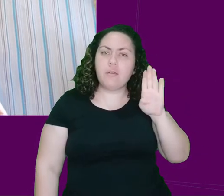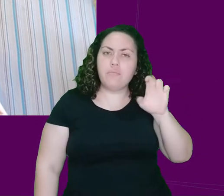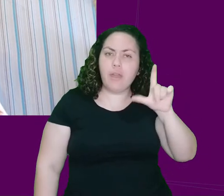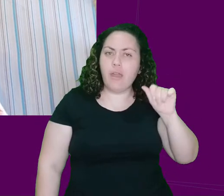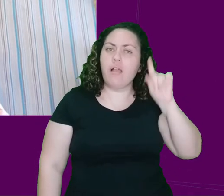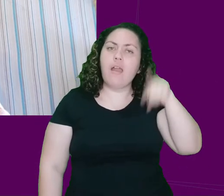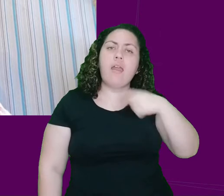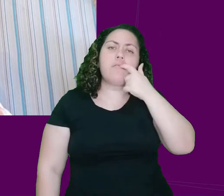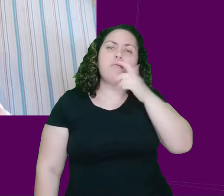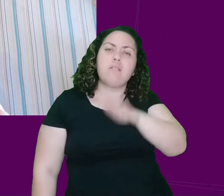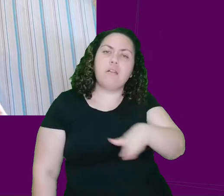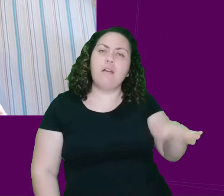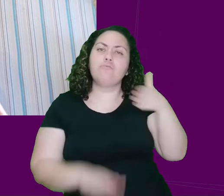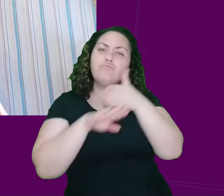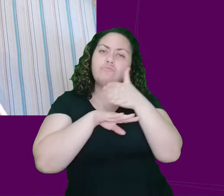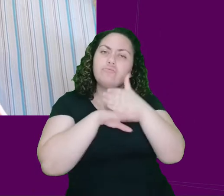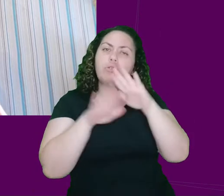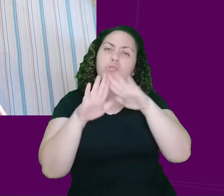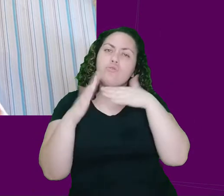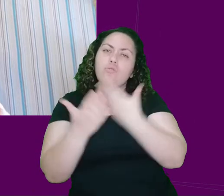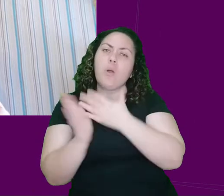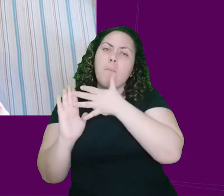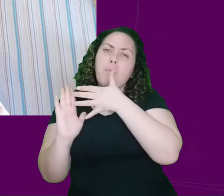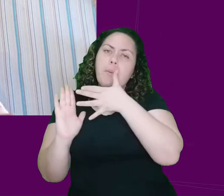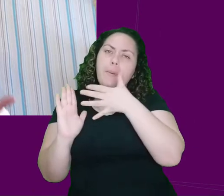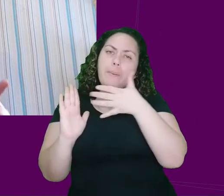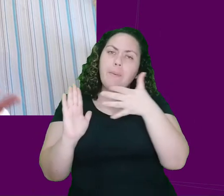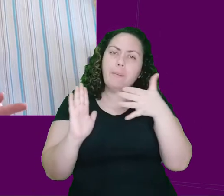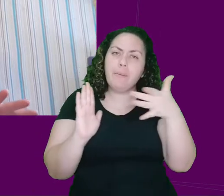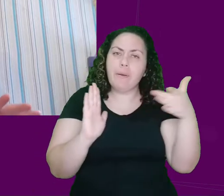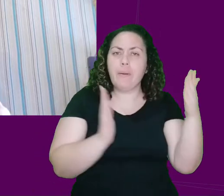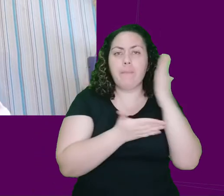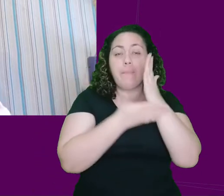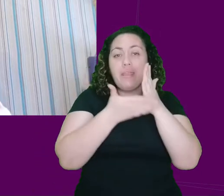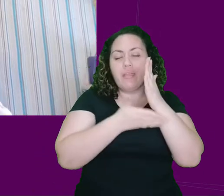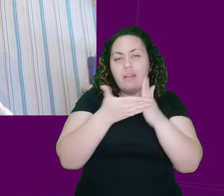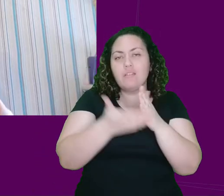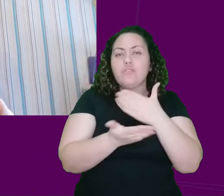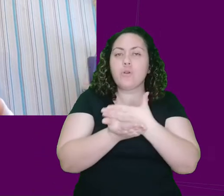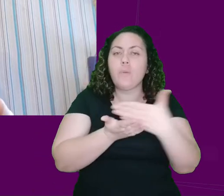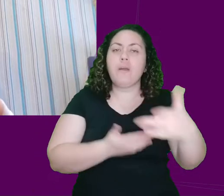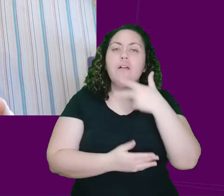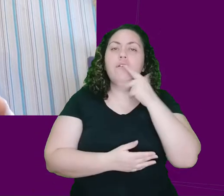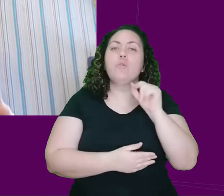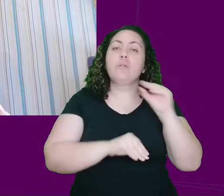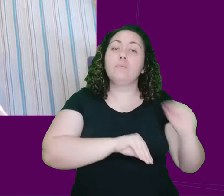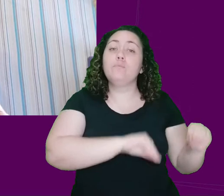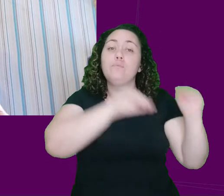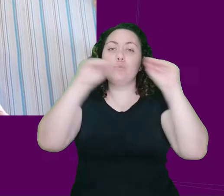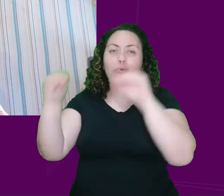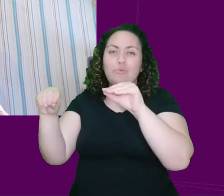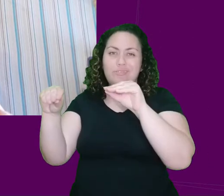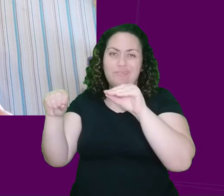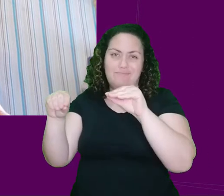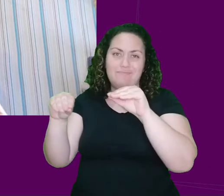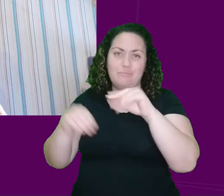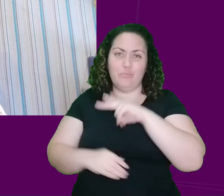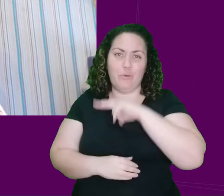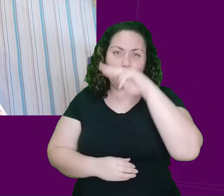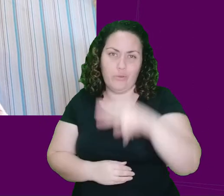criança, que ela frequentava a escola, e mais para o final, passando a metade, quando ela começa a falar da sua ida a Portugal.